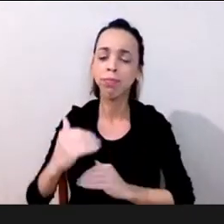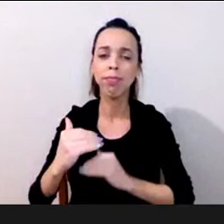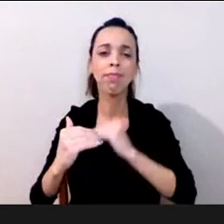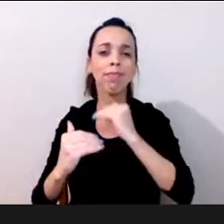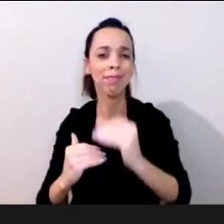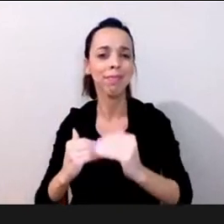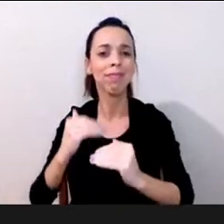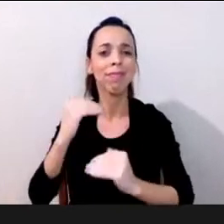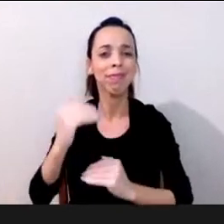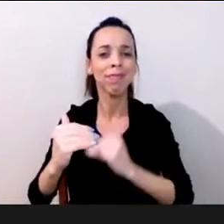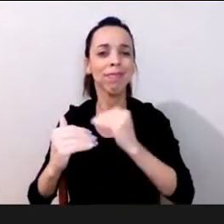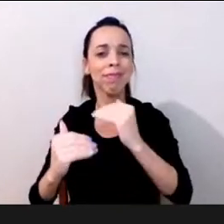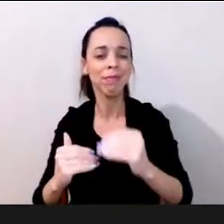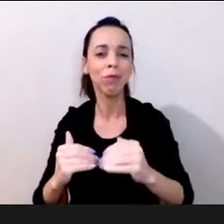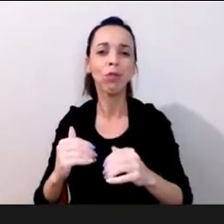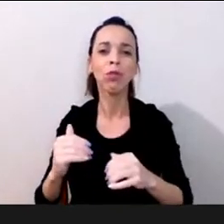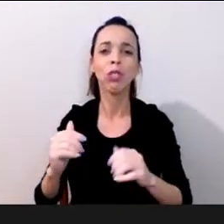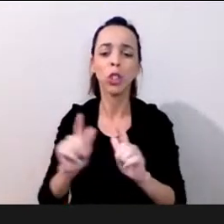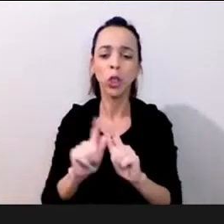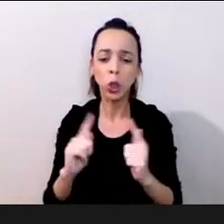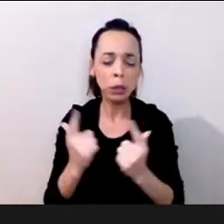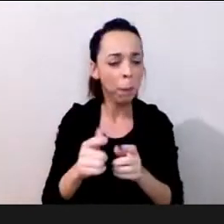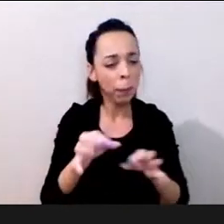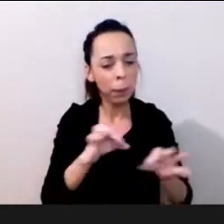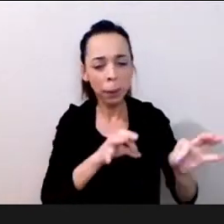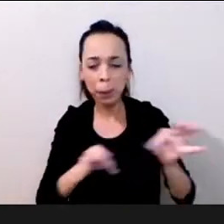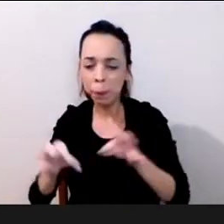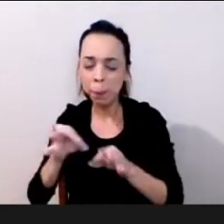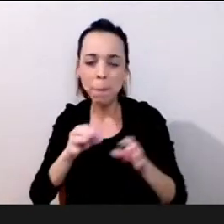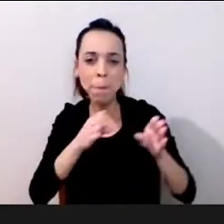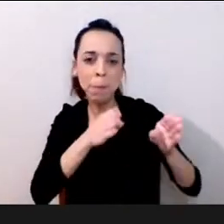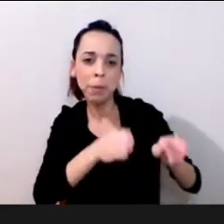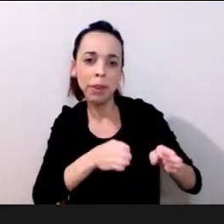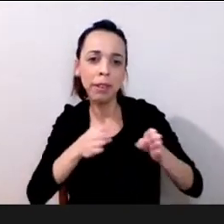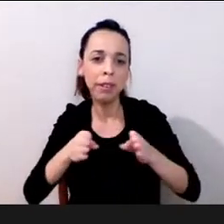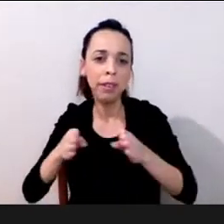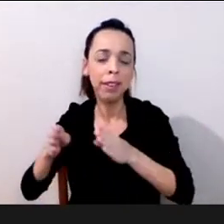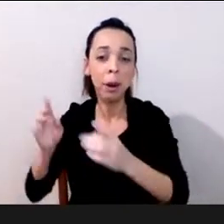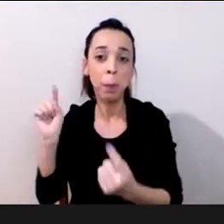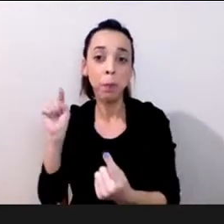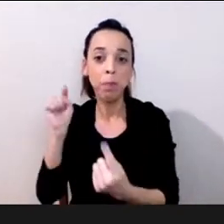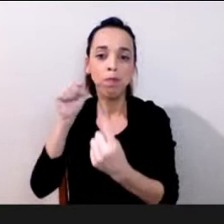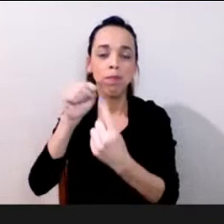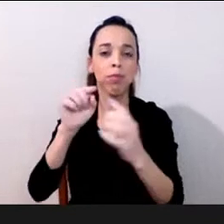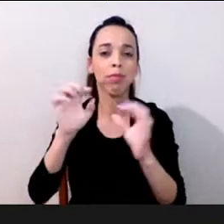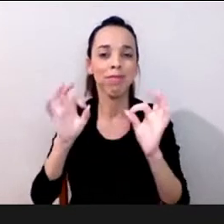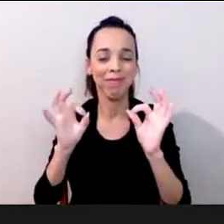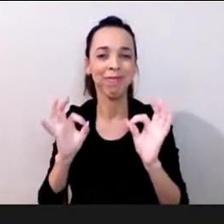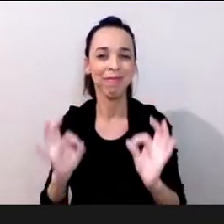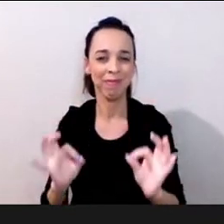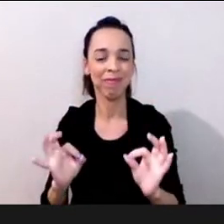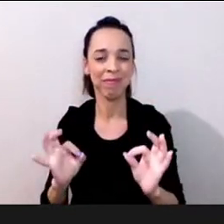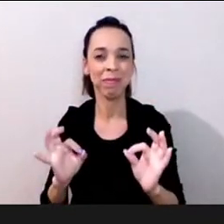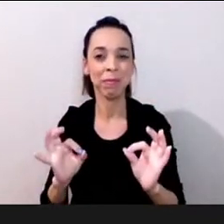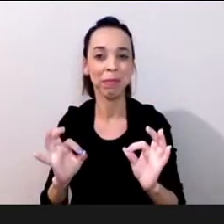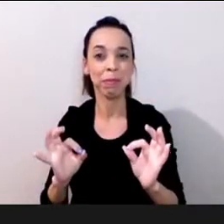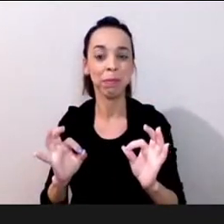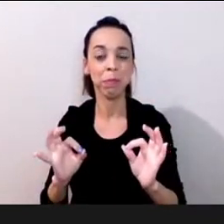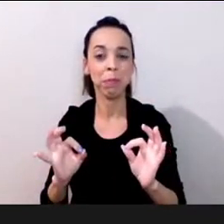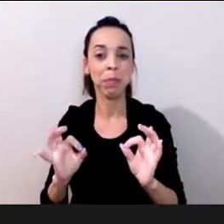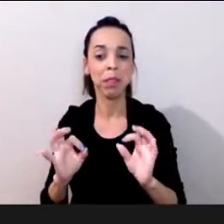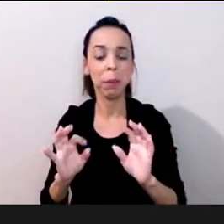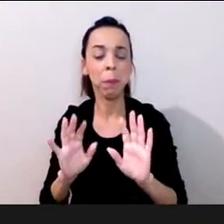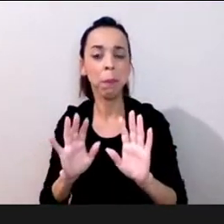gestado planejado com muita intencionalidade mas também não fica não houve aquele